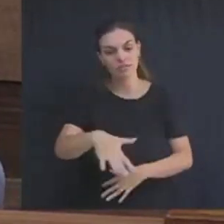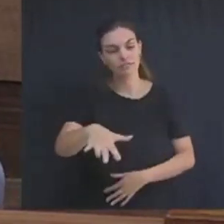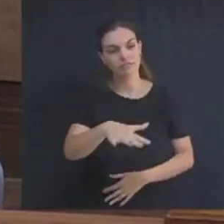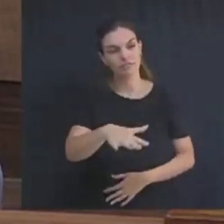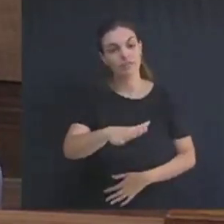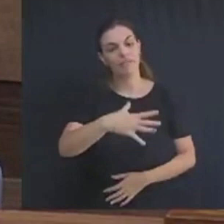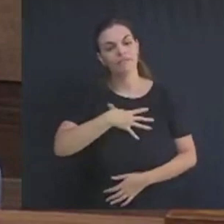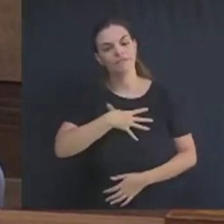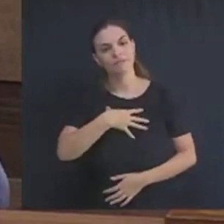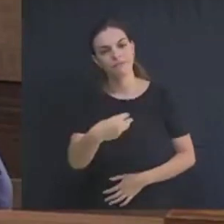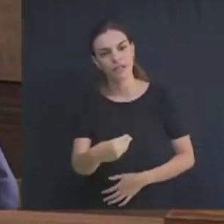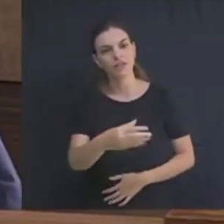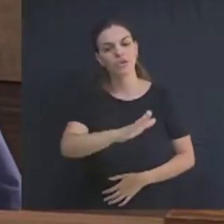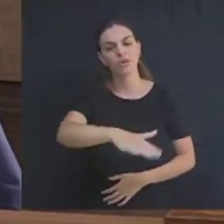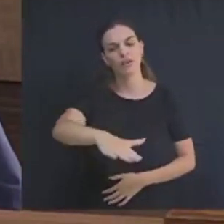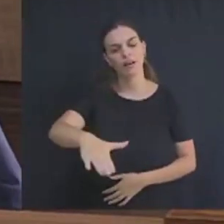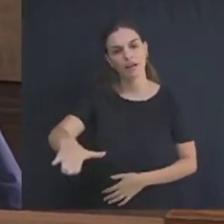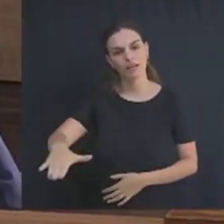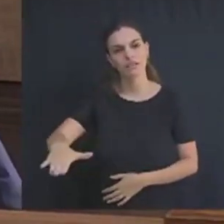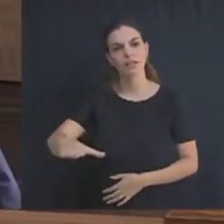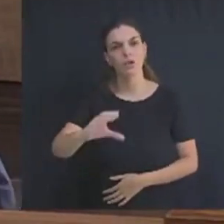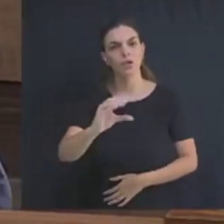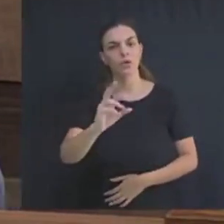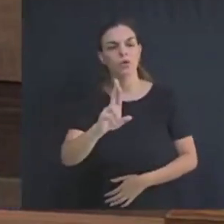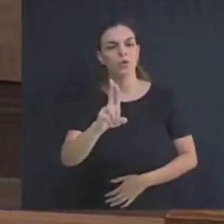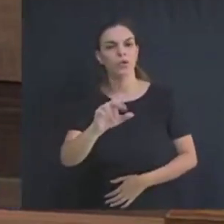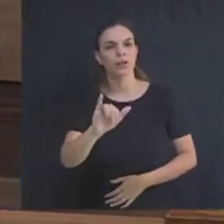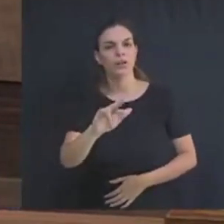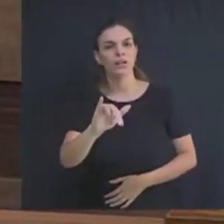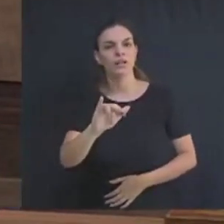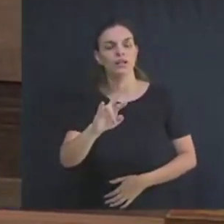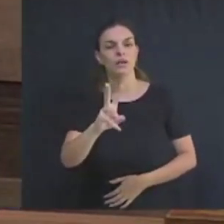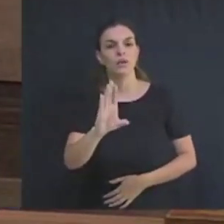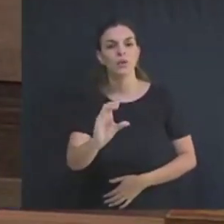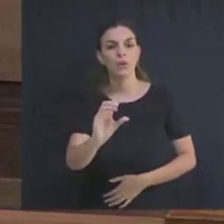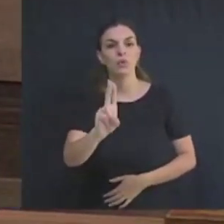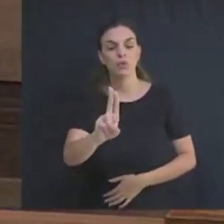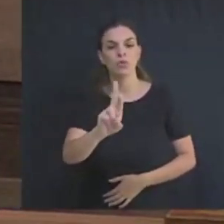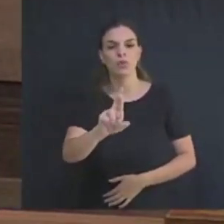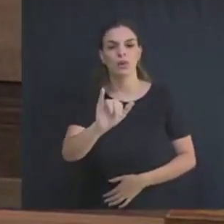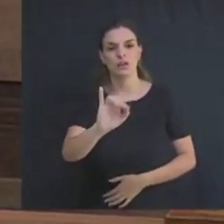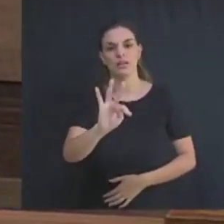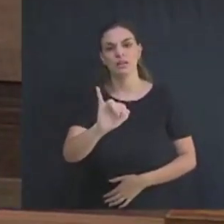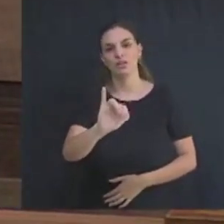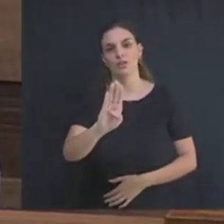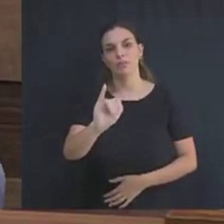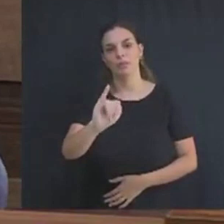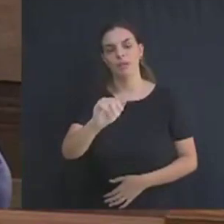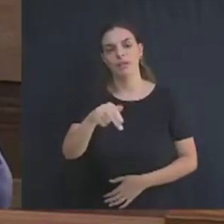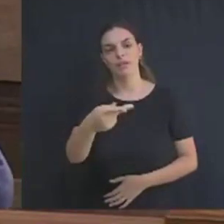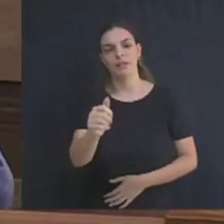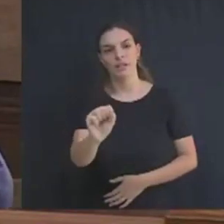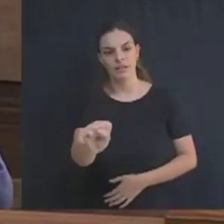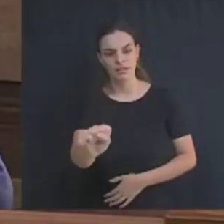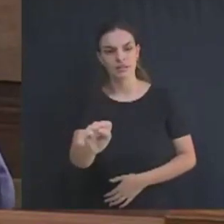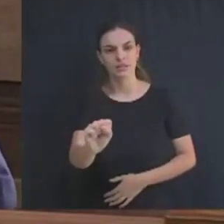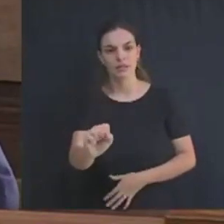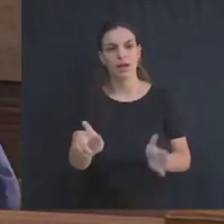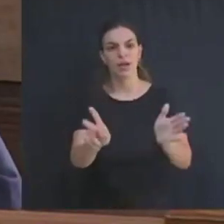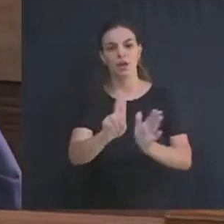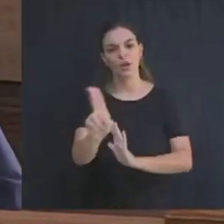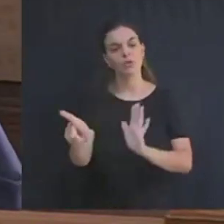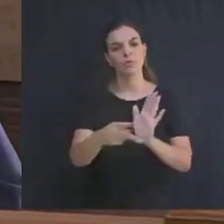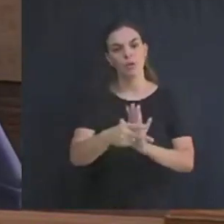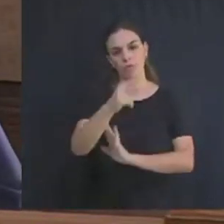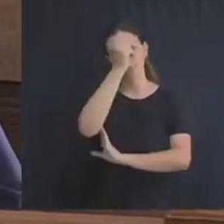as nossas crianças, os curitibinhas, como gosta de dizer o prefeito da cidade. Mas também os estudantes do ensino médio que